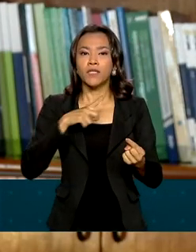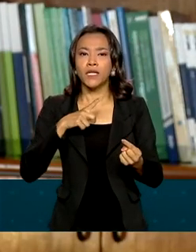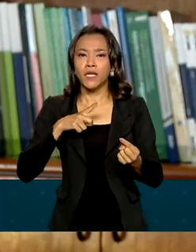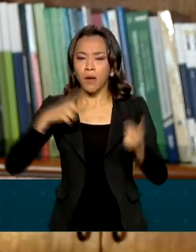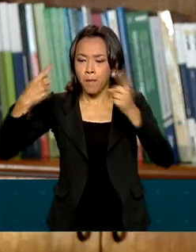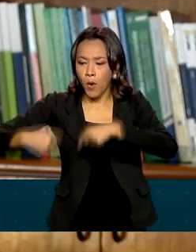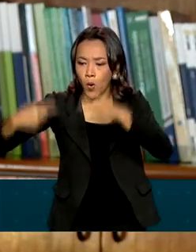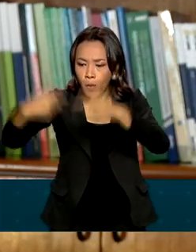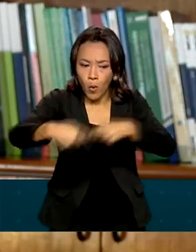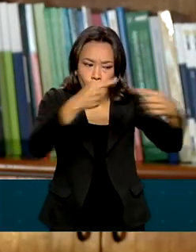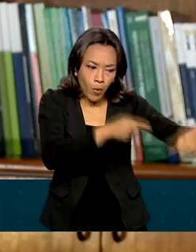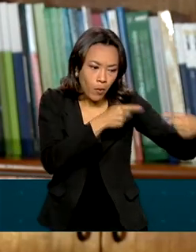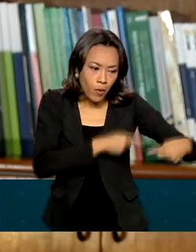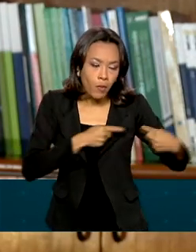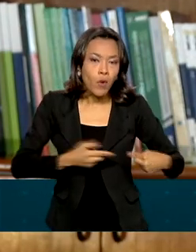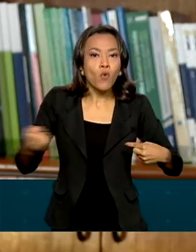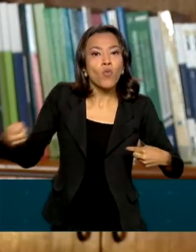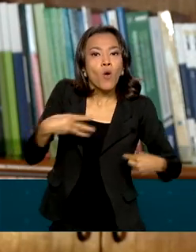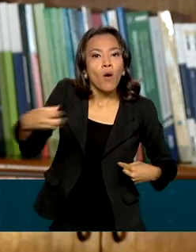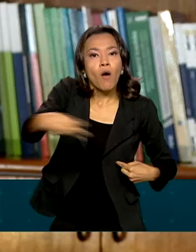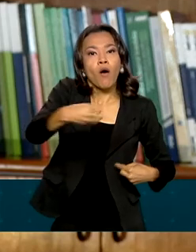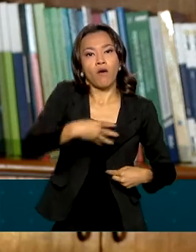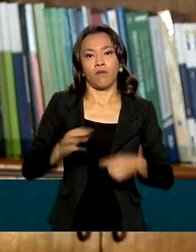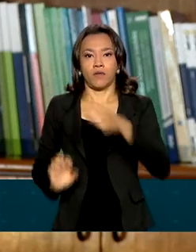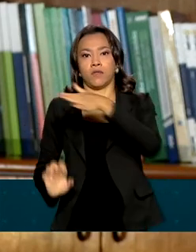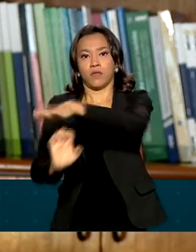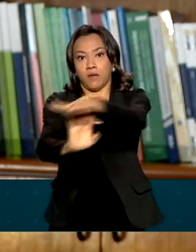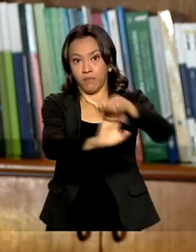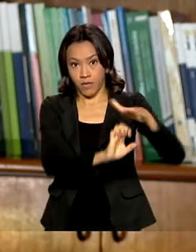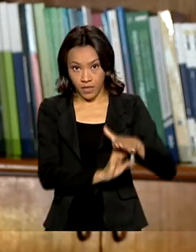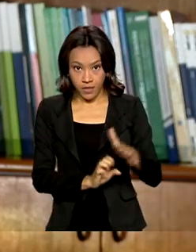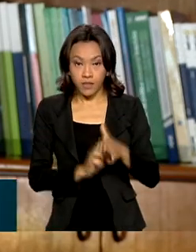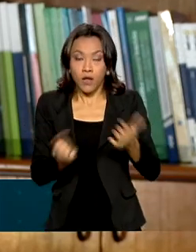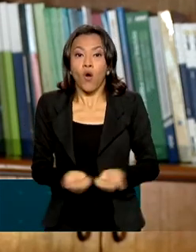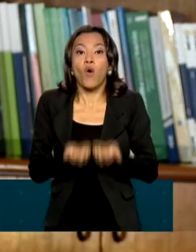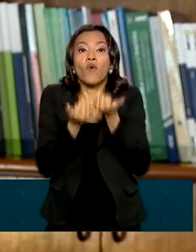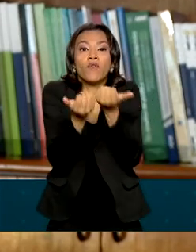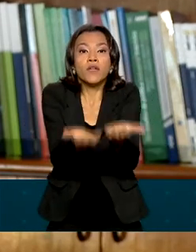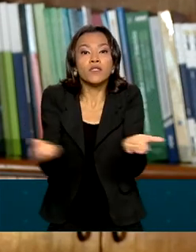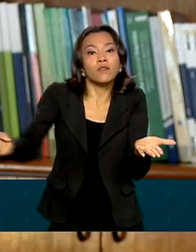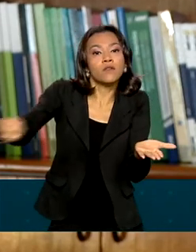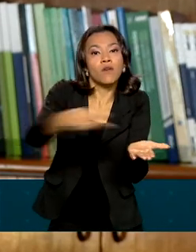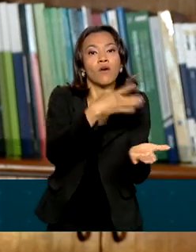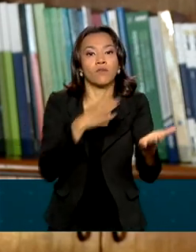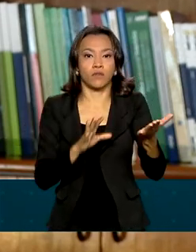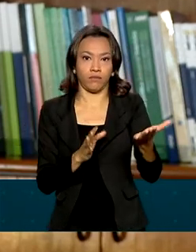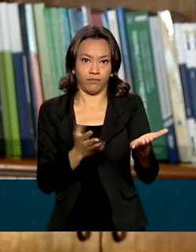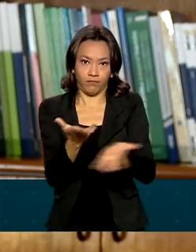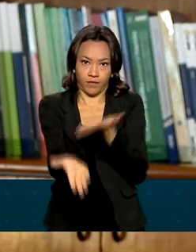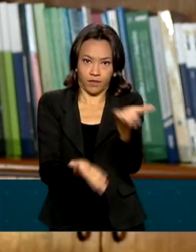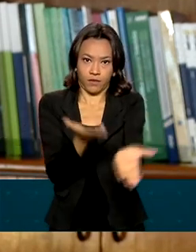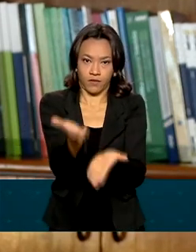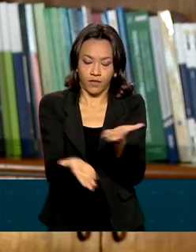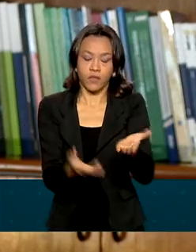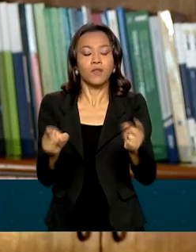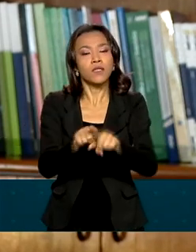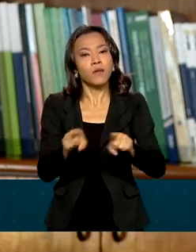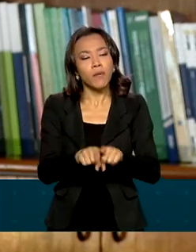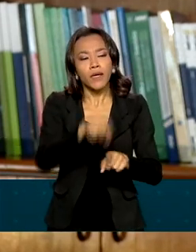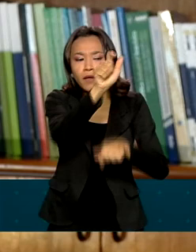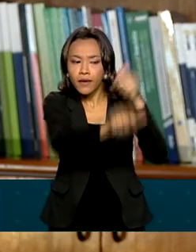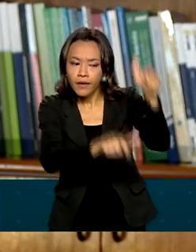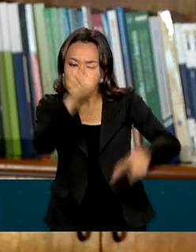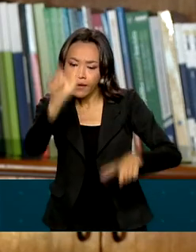permitir que novas empresas entrem nesse mercado e ofereçam novos serviços e principalmente recolocar o trabalhador